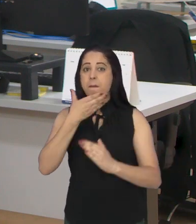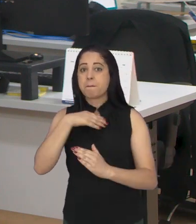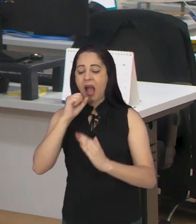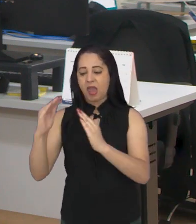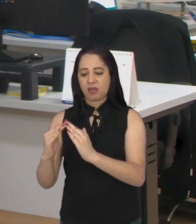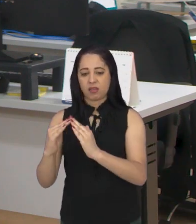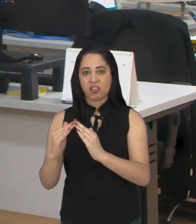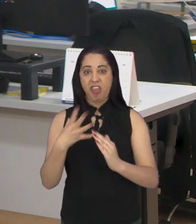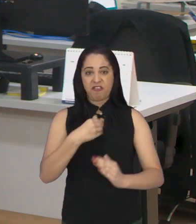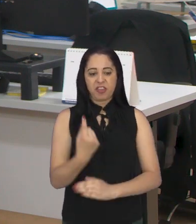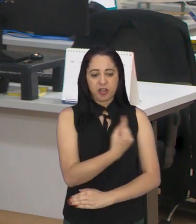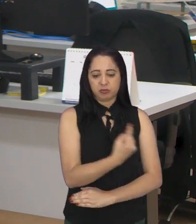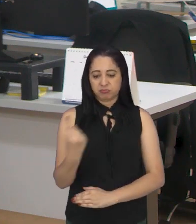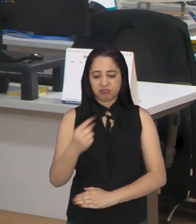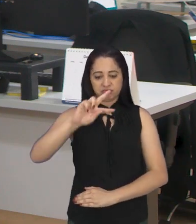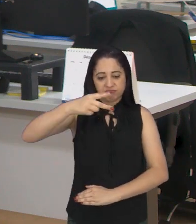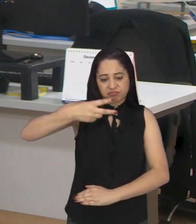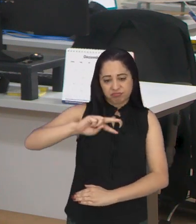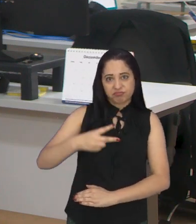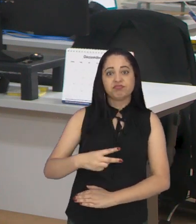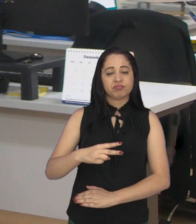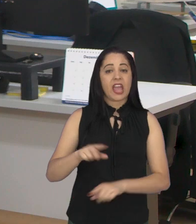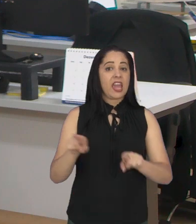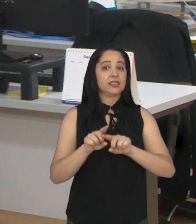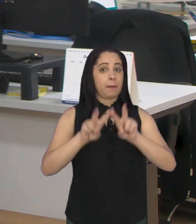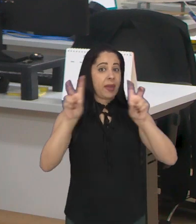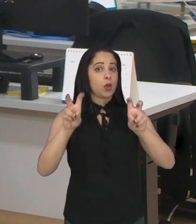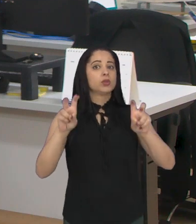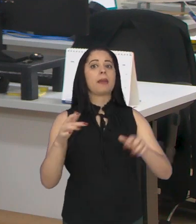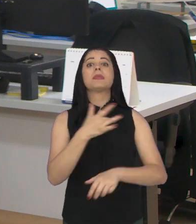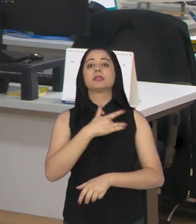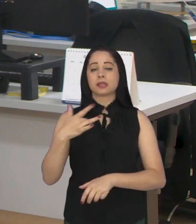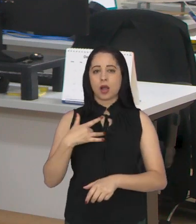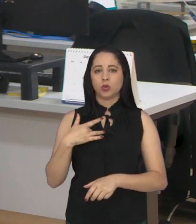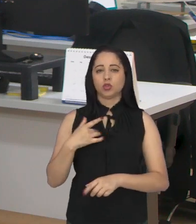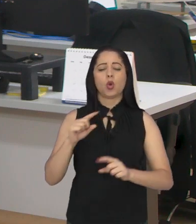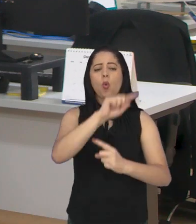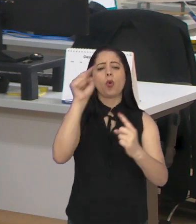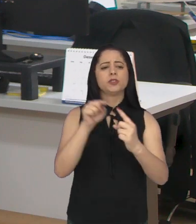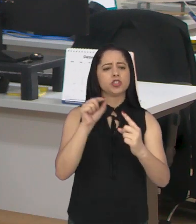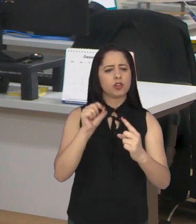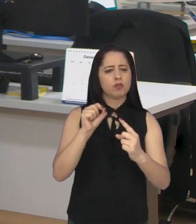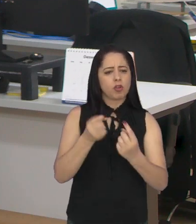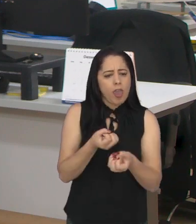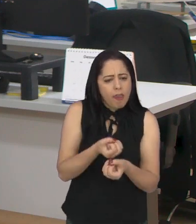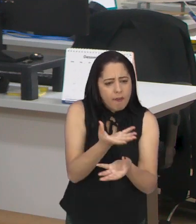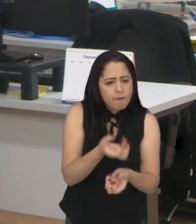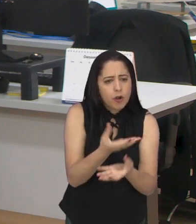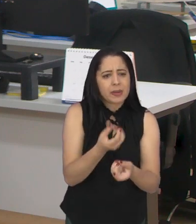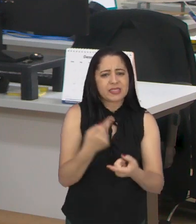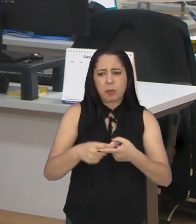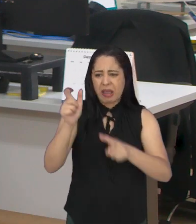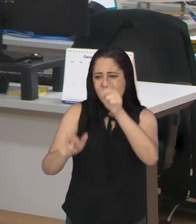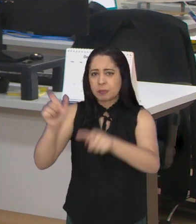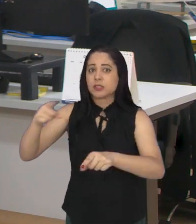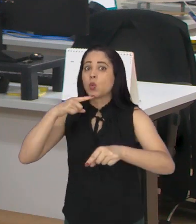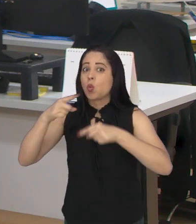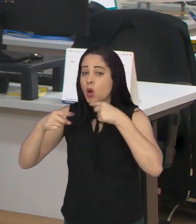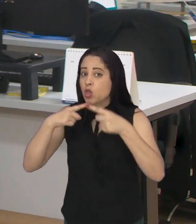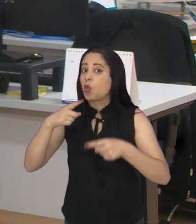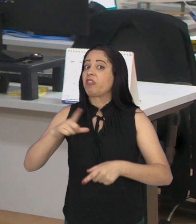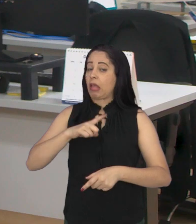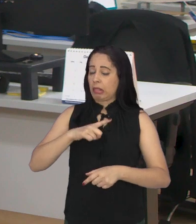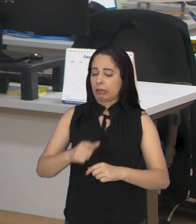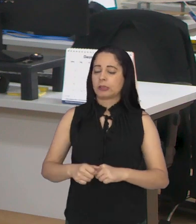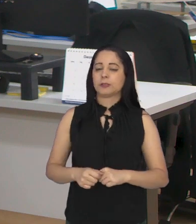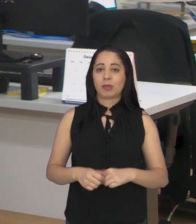saúde. O evento é aberto ao público e tem como principal objetivo orientar a população sobre esses temas que ainda geram muitas dúvidas. E quem